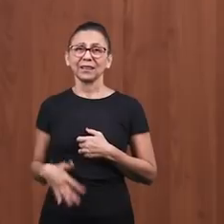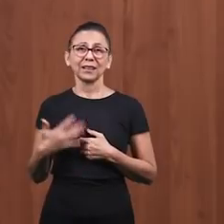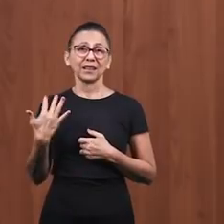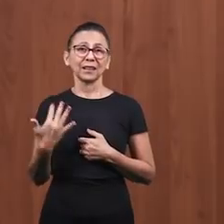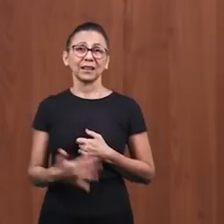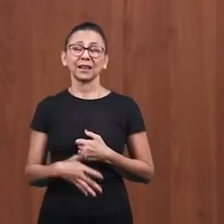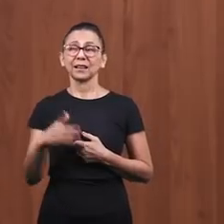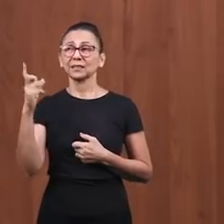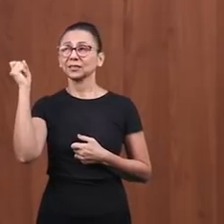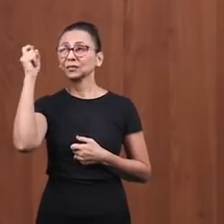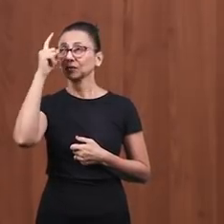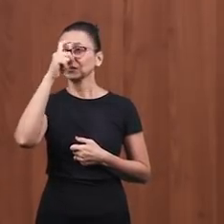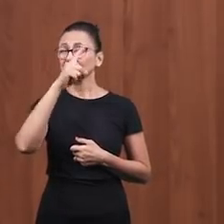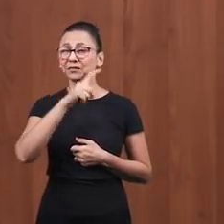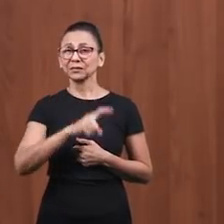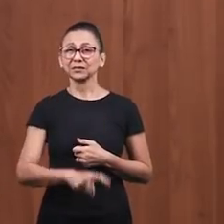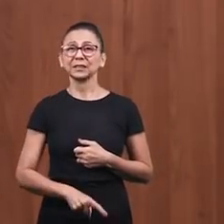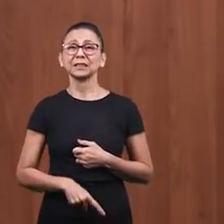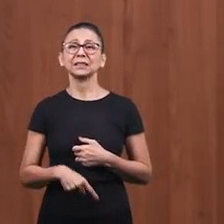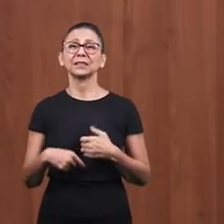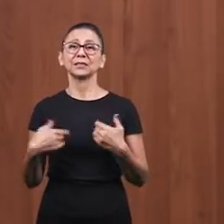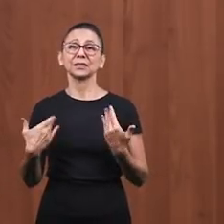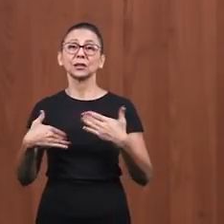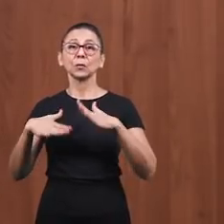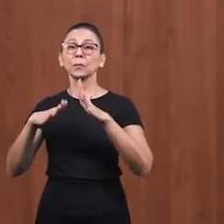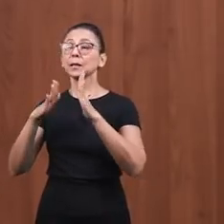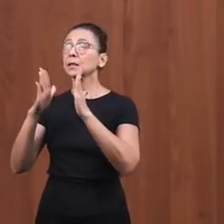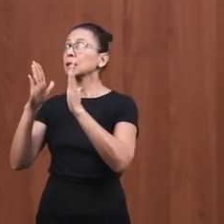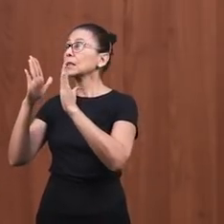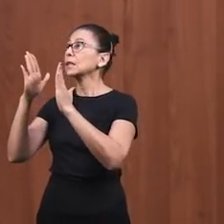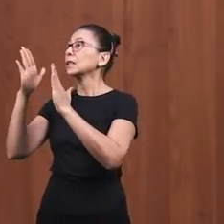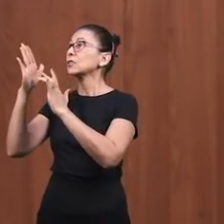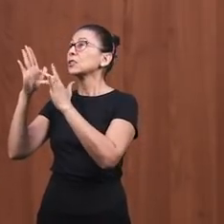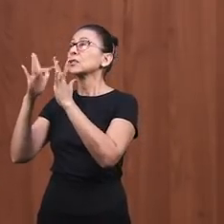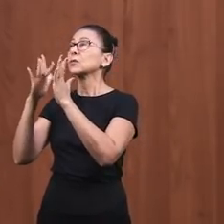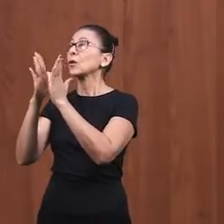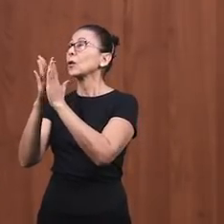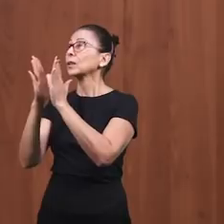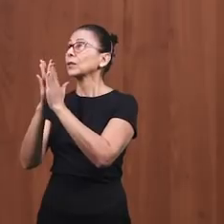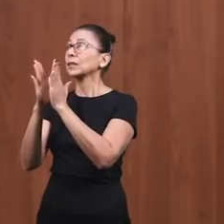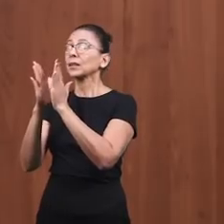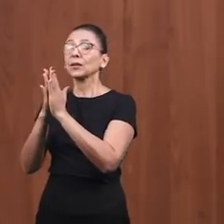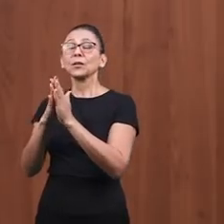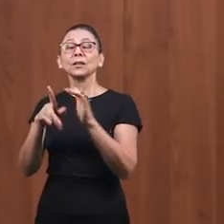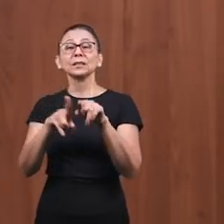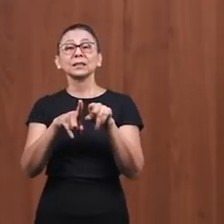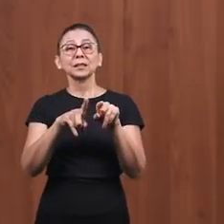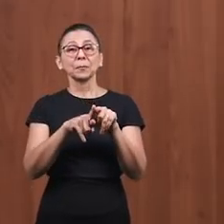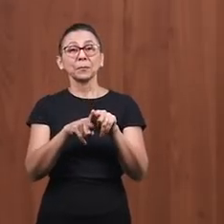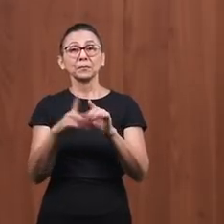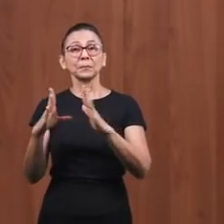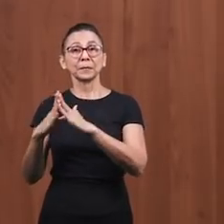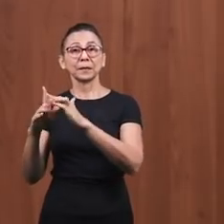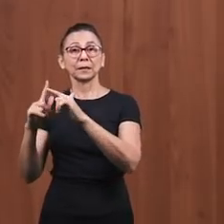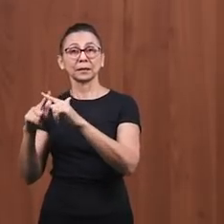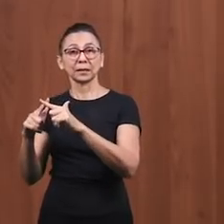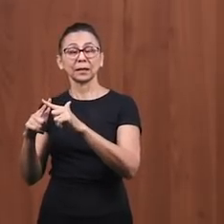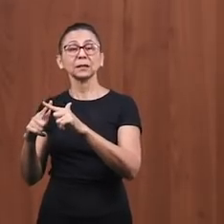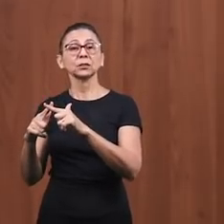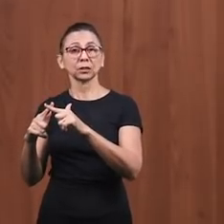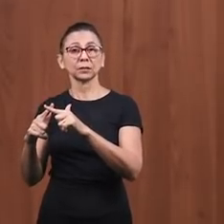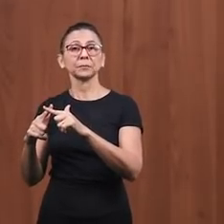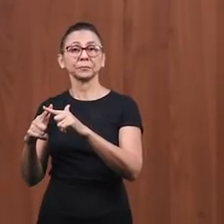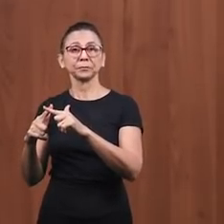estamos necessitados, nós temos alguém para ouvir as nossas orações. Alguém que intercede por nós. A palavra diz que o Espírito